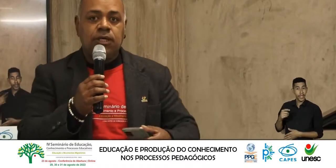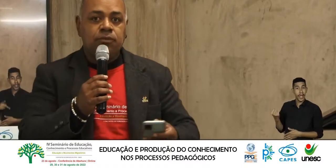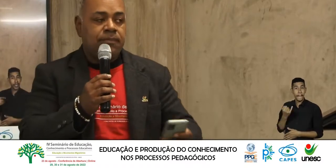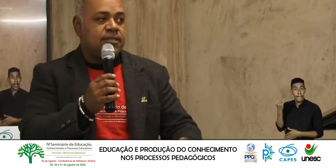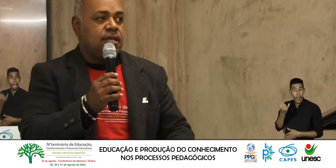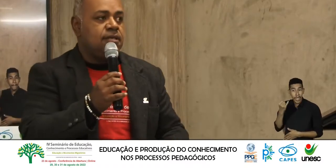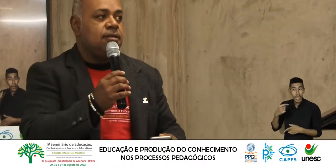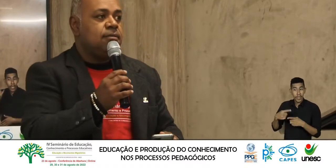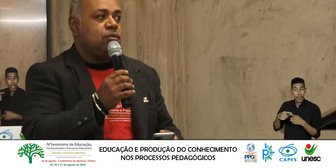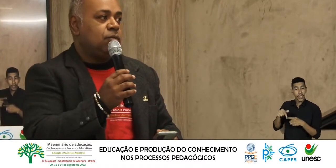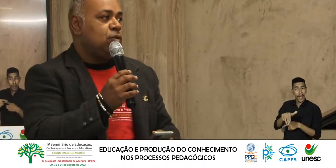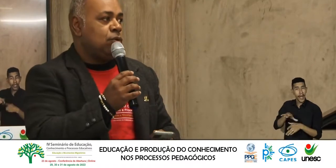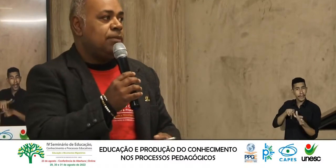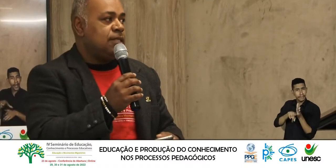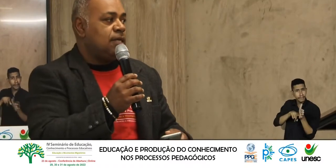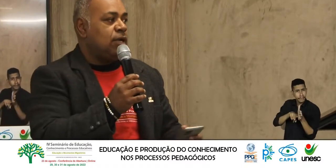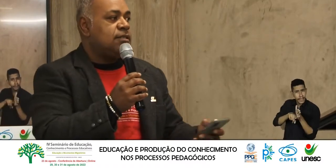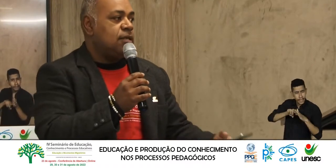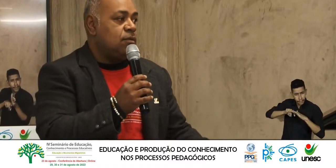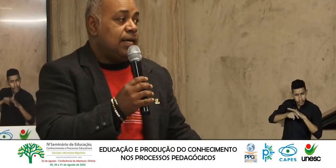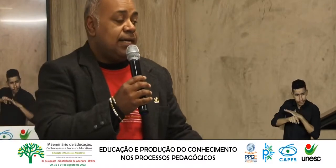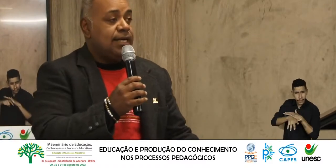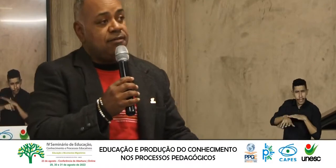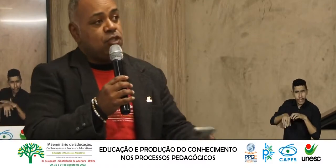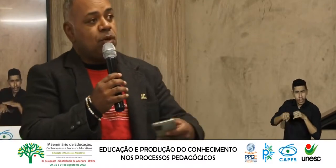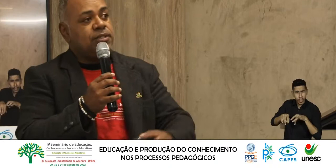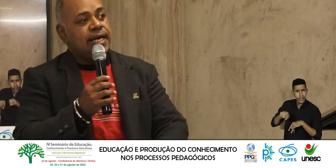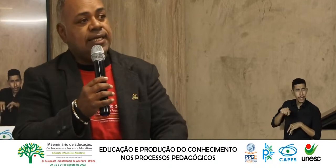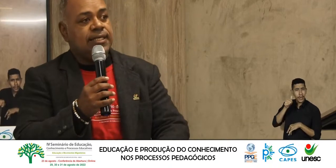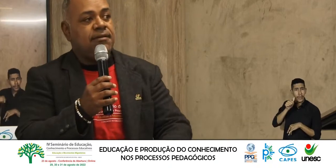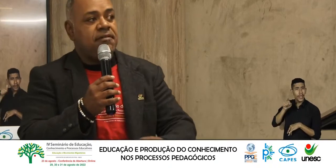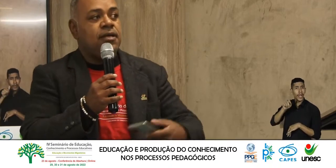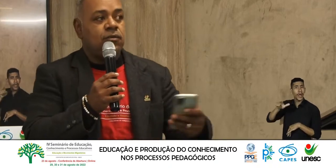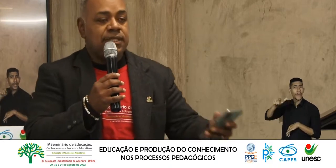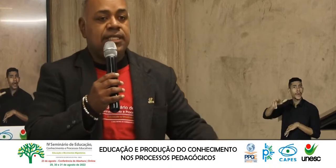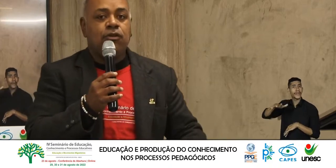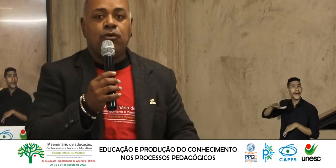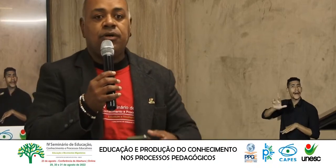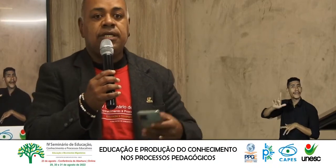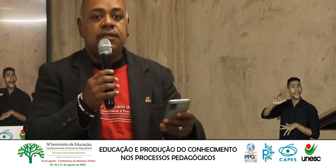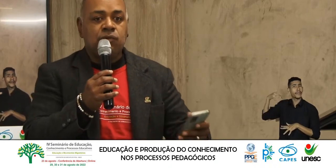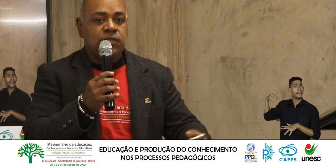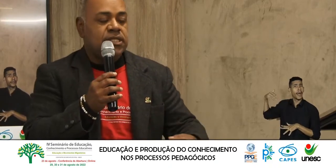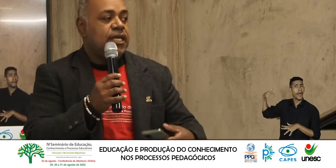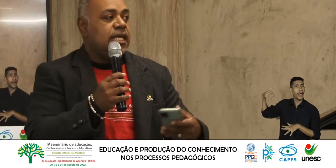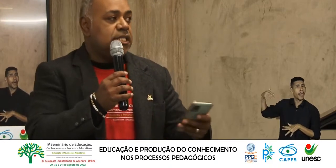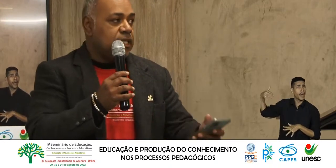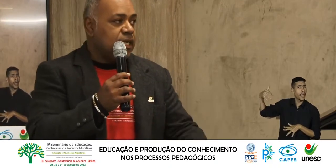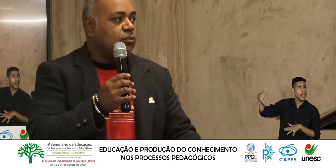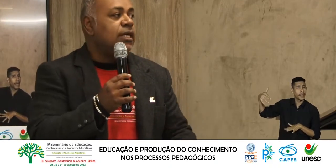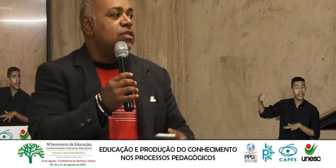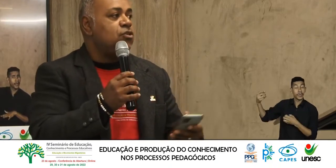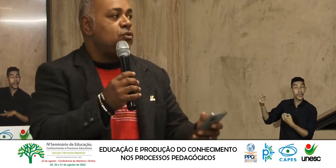Porque a gente está No campo da pesquisa Na pesquisa e educação E ela vem De uma outra área Que vem Uma trajetória E nos